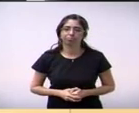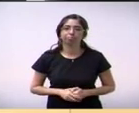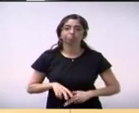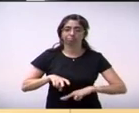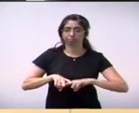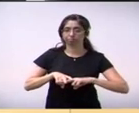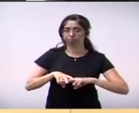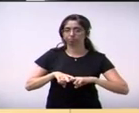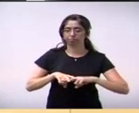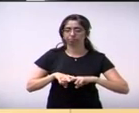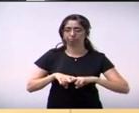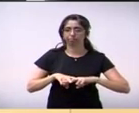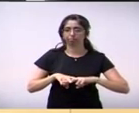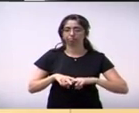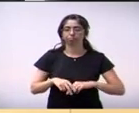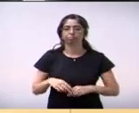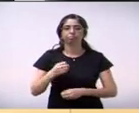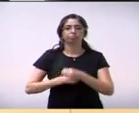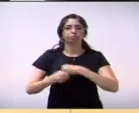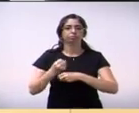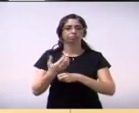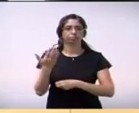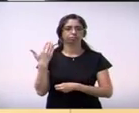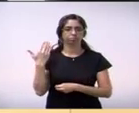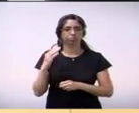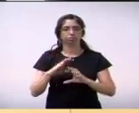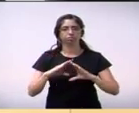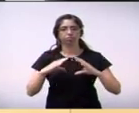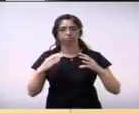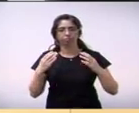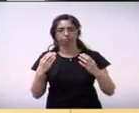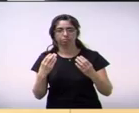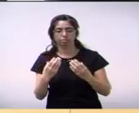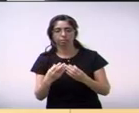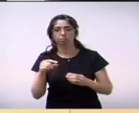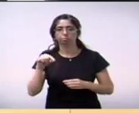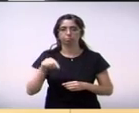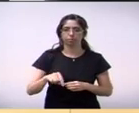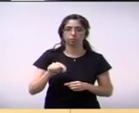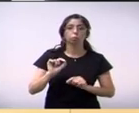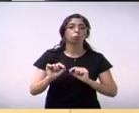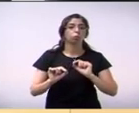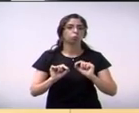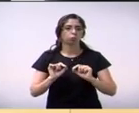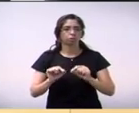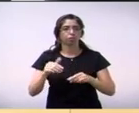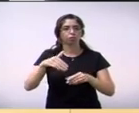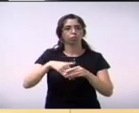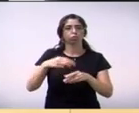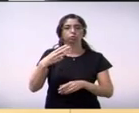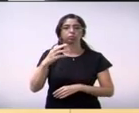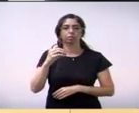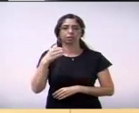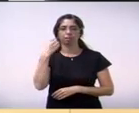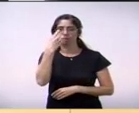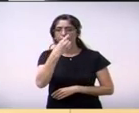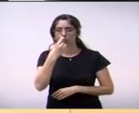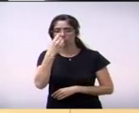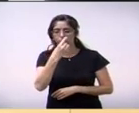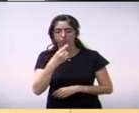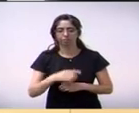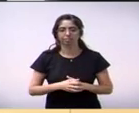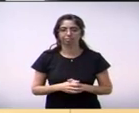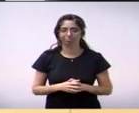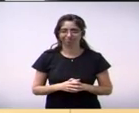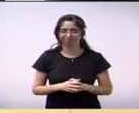eu acho que o ano passado, essa Câmara teve uma grande... teve a honra de voltar às 30 horas. Foi uma grande vitória da